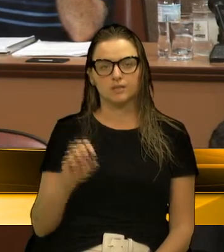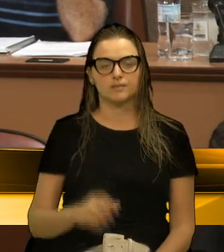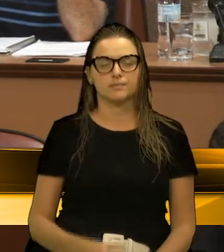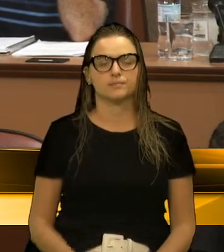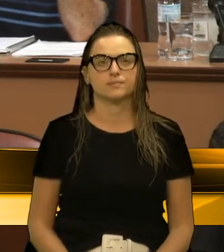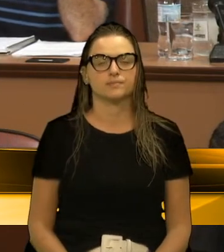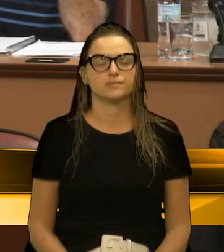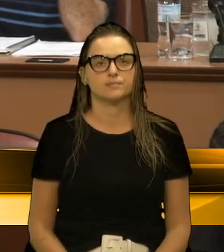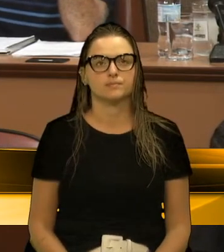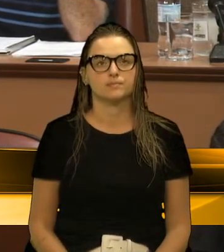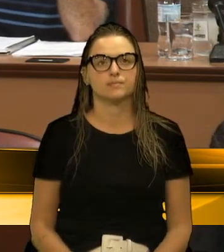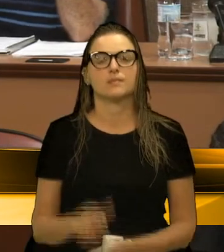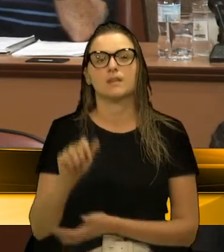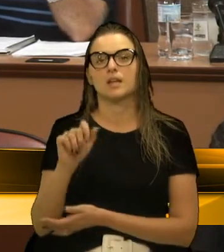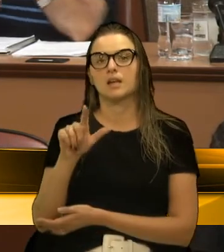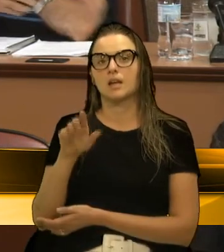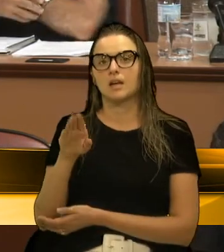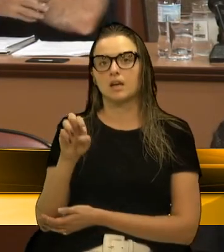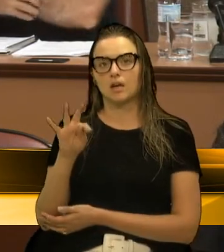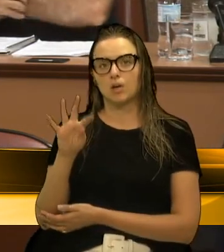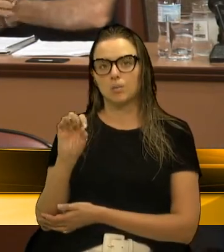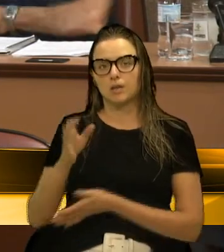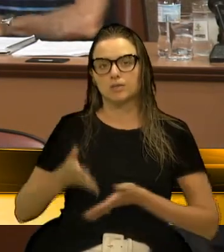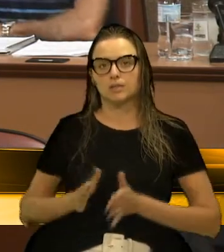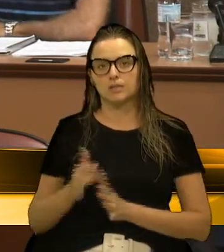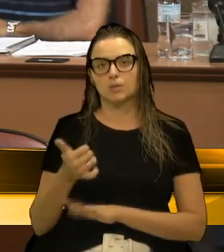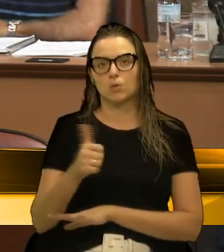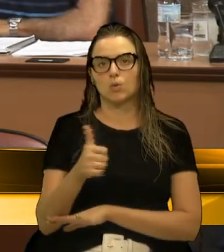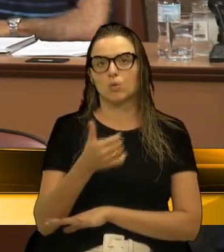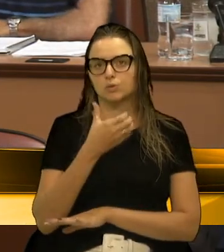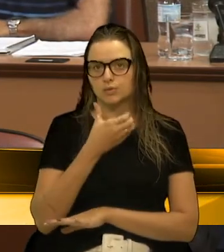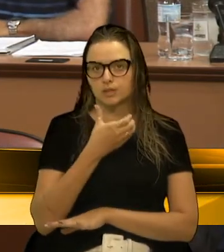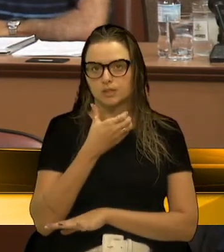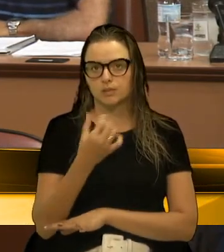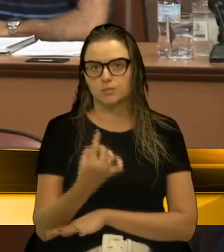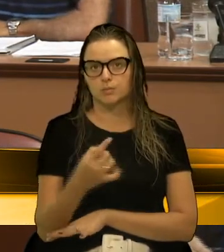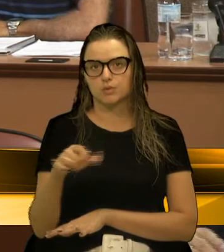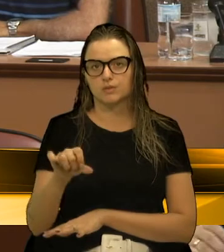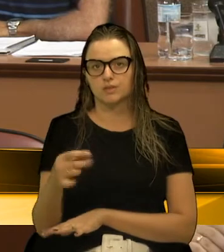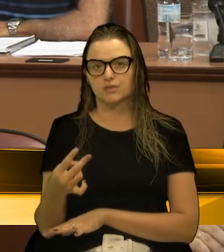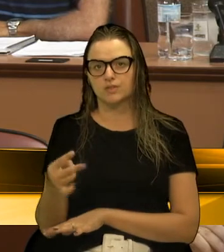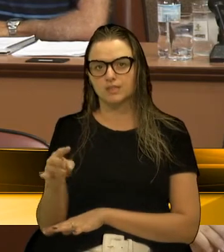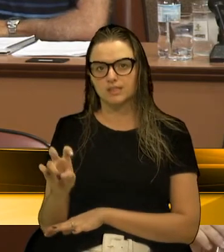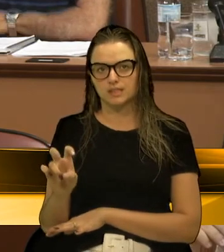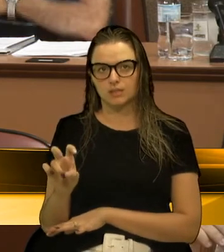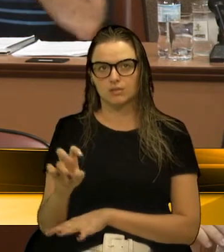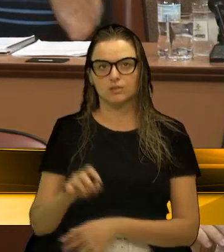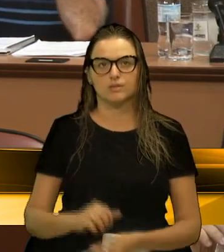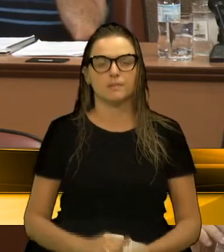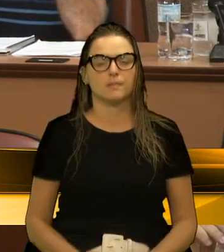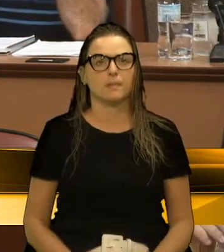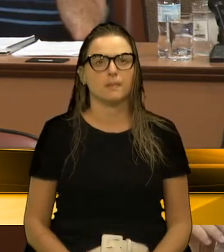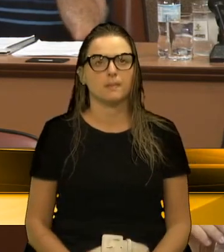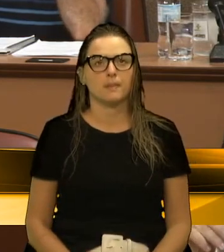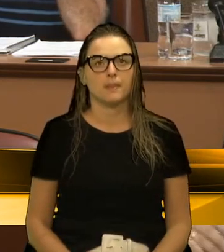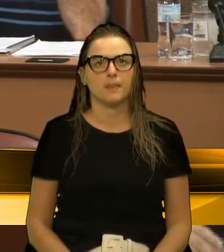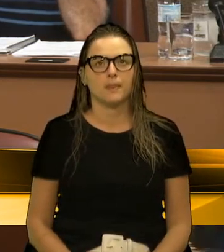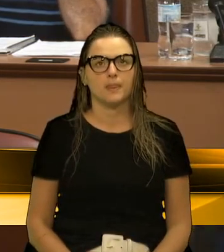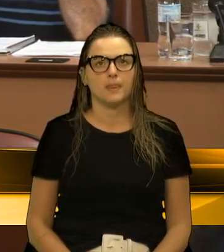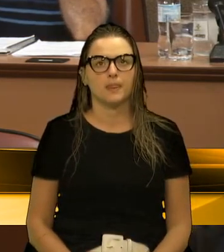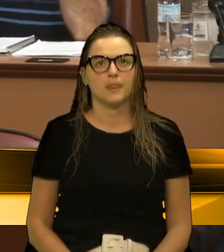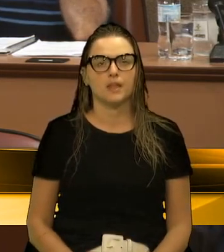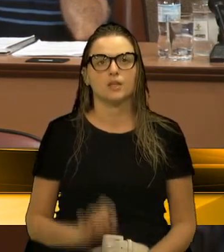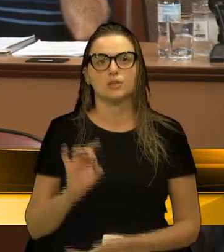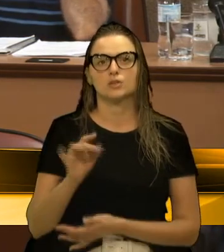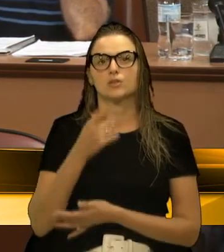Seu Alberto Arioli, ele nasceu em 11 de dezembro de 1925 e cabe ressaltar que aos